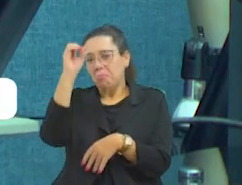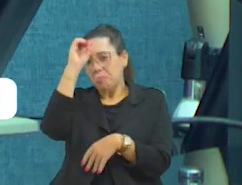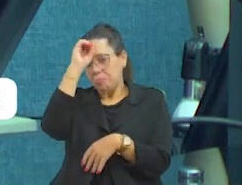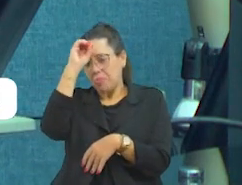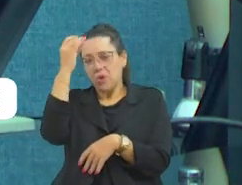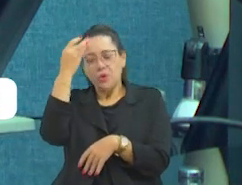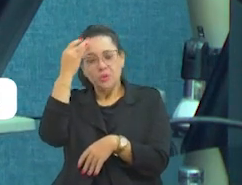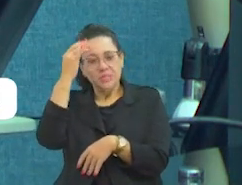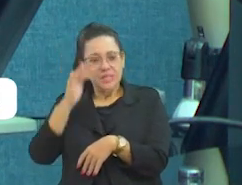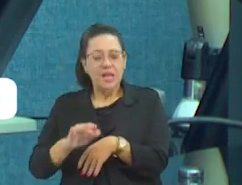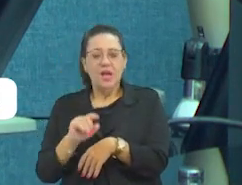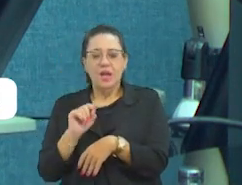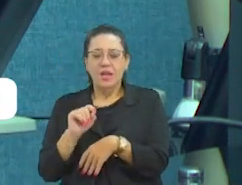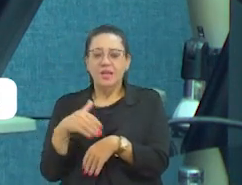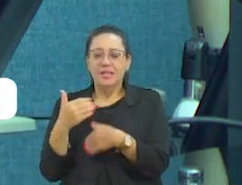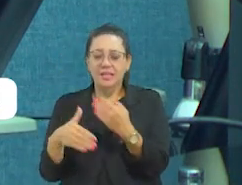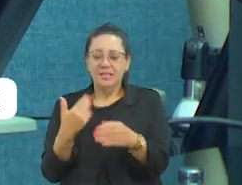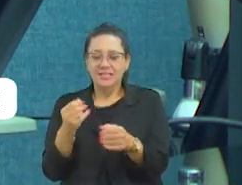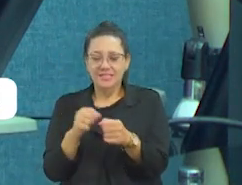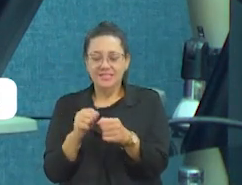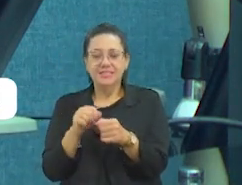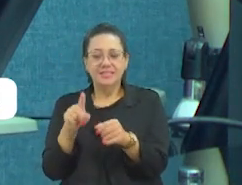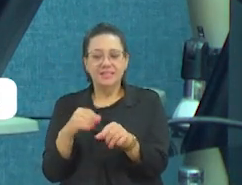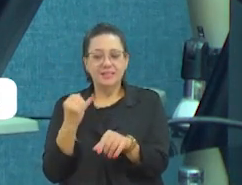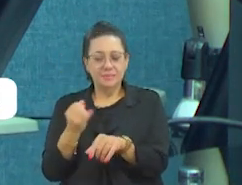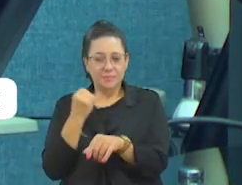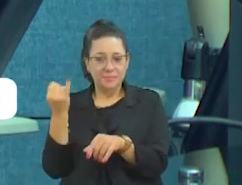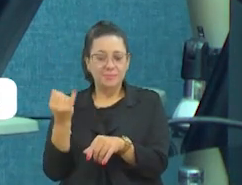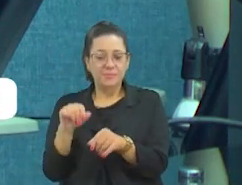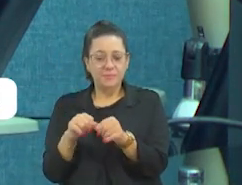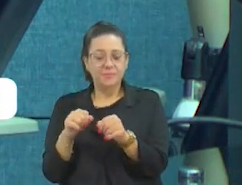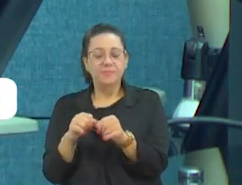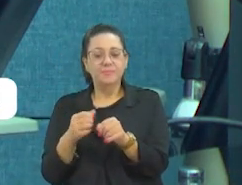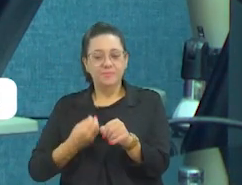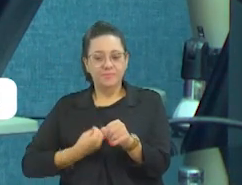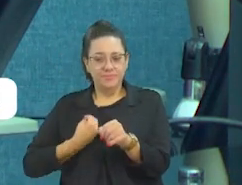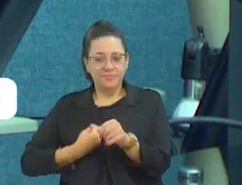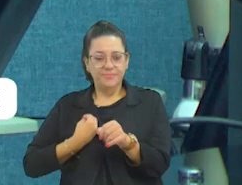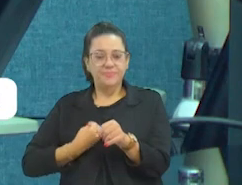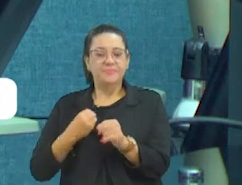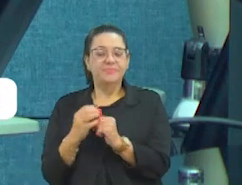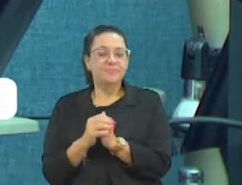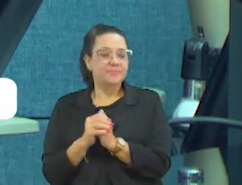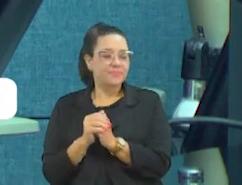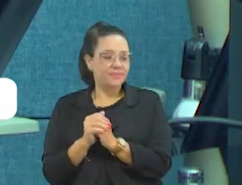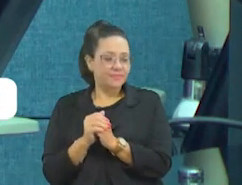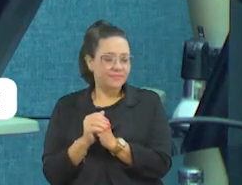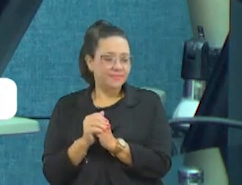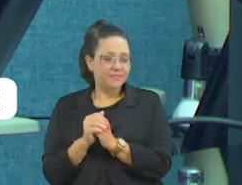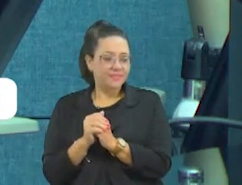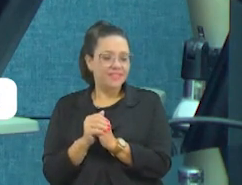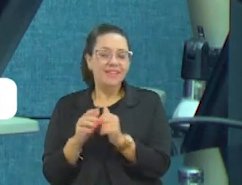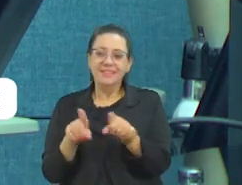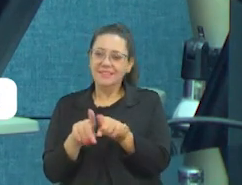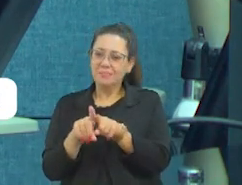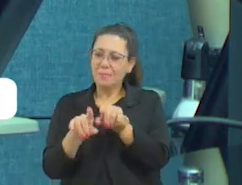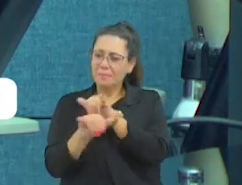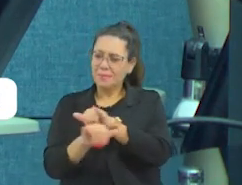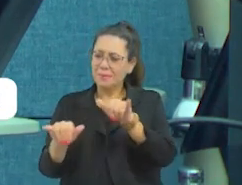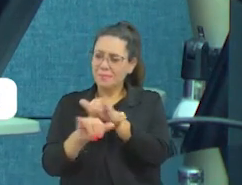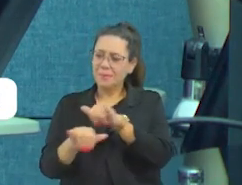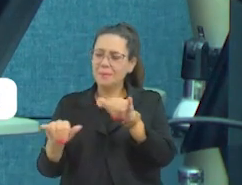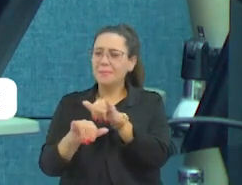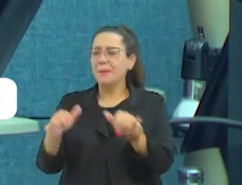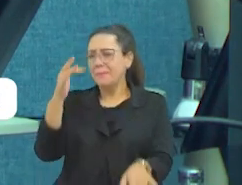apesar que hoje nós temos uma grande audiência na TV Unifev, este efeito elevado para a casa das